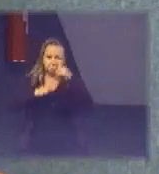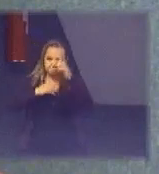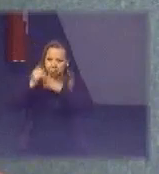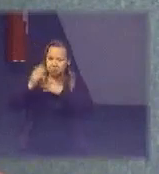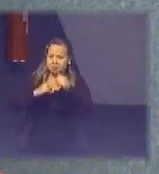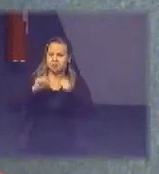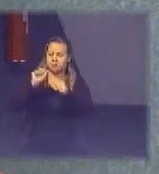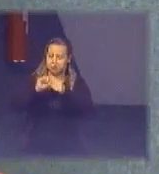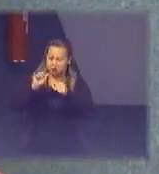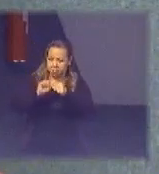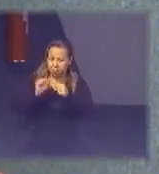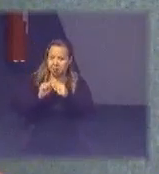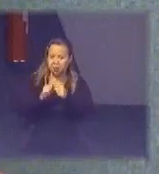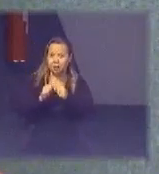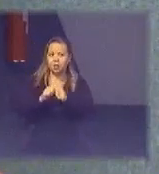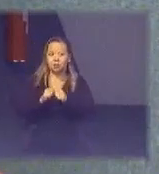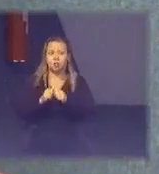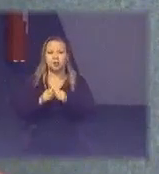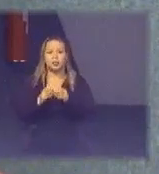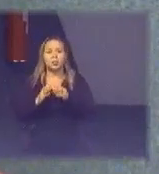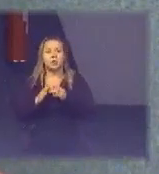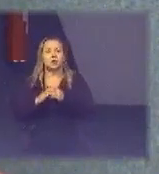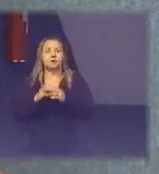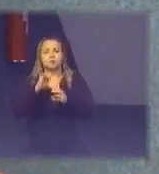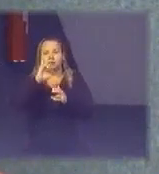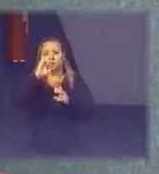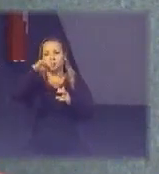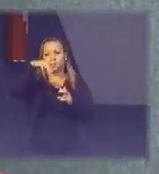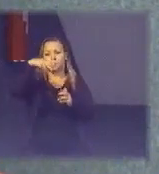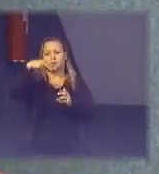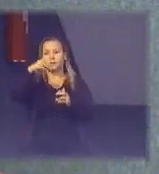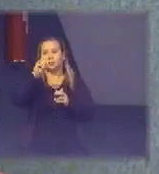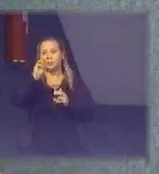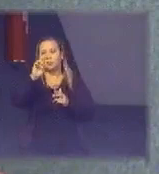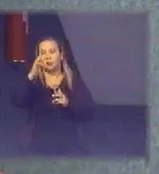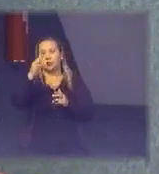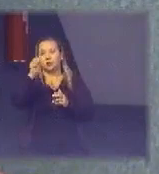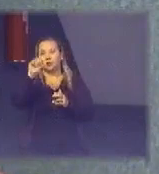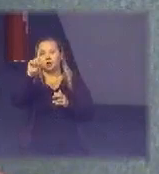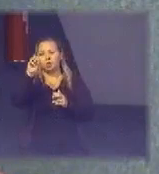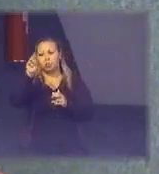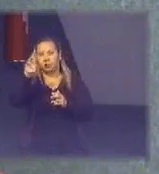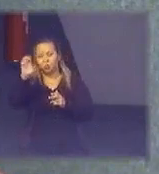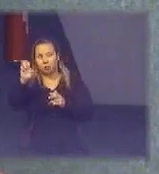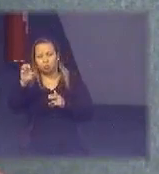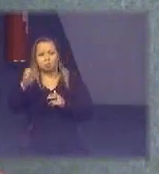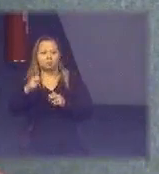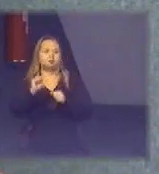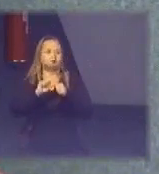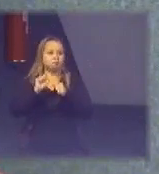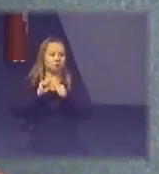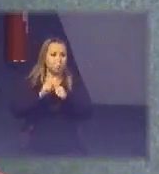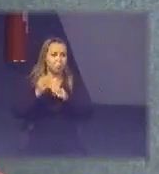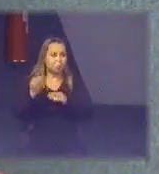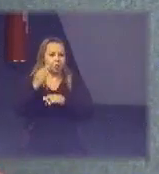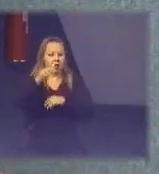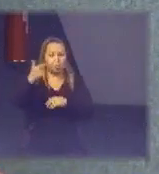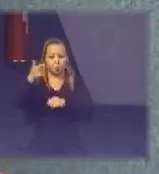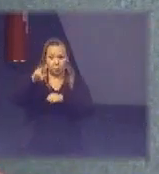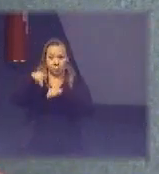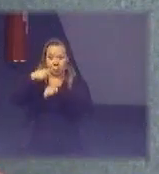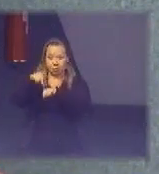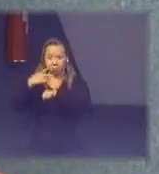importadores de eletroeletrônicos então a nossa pergunta é aonde estão essas